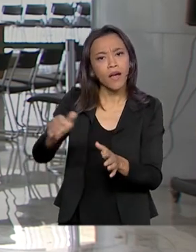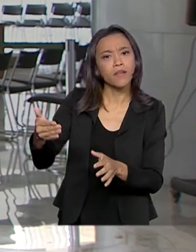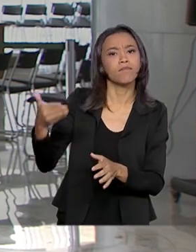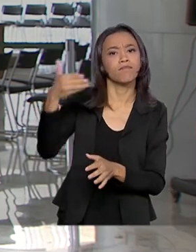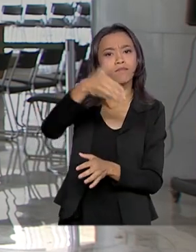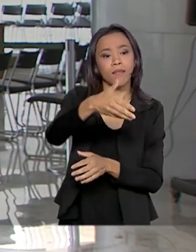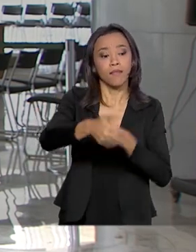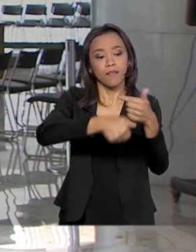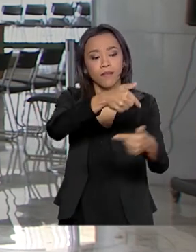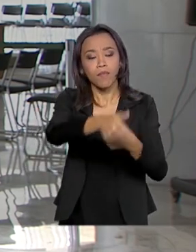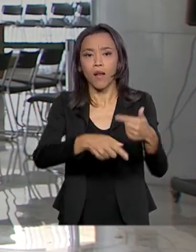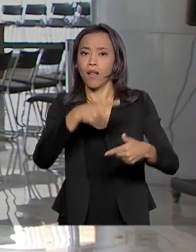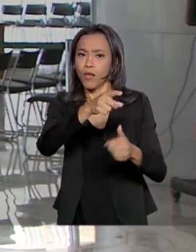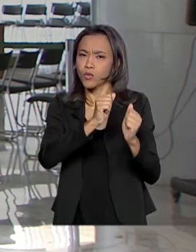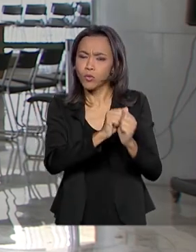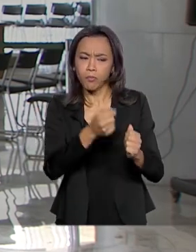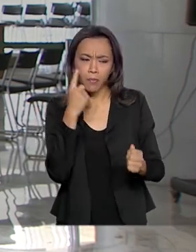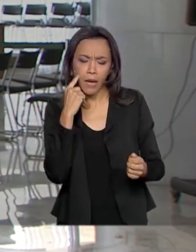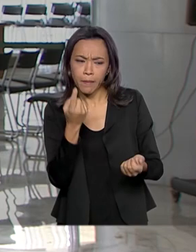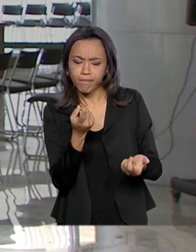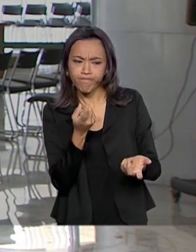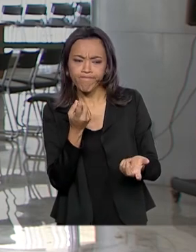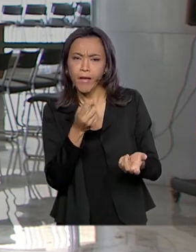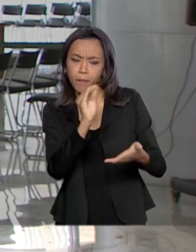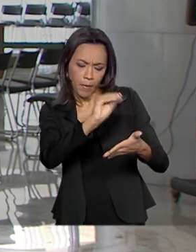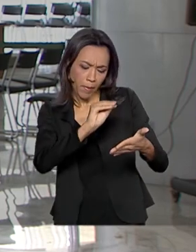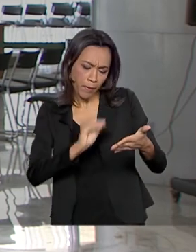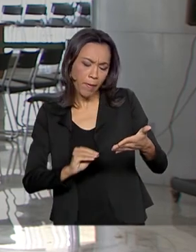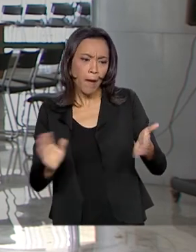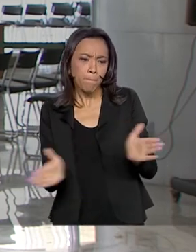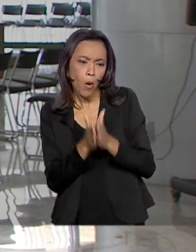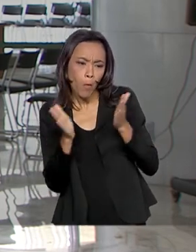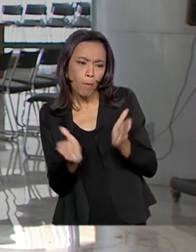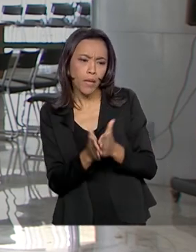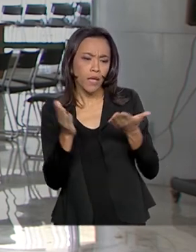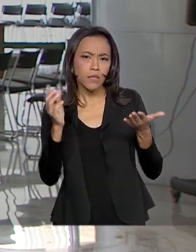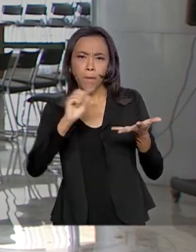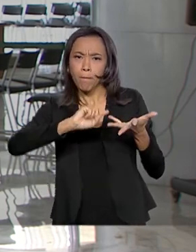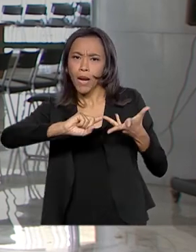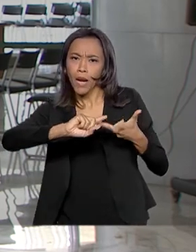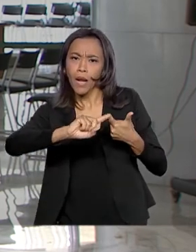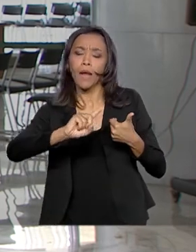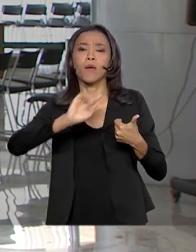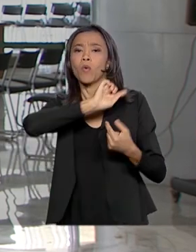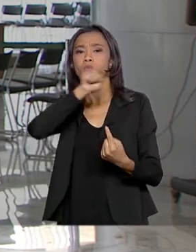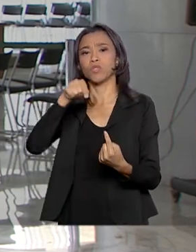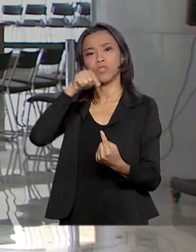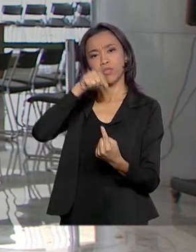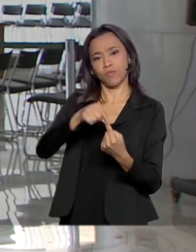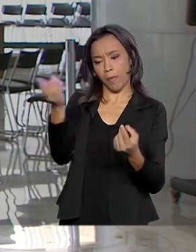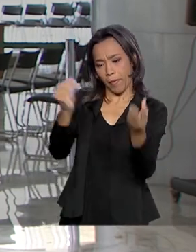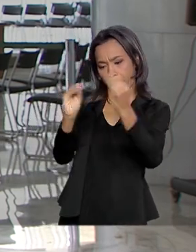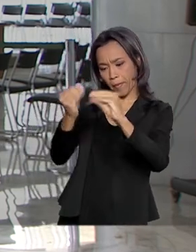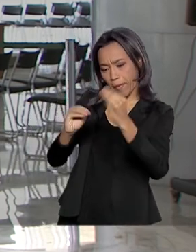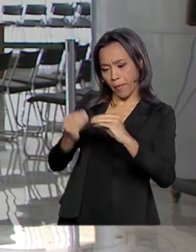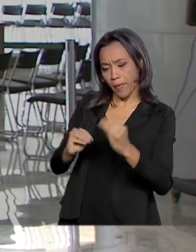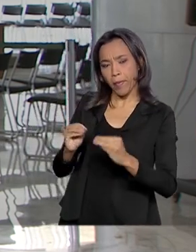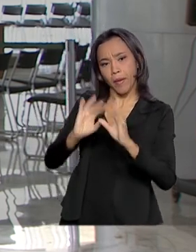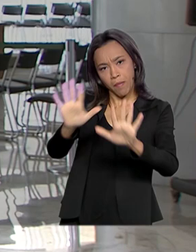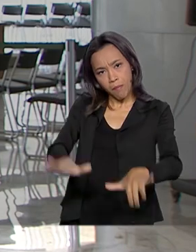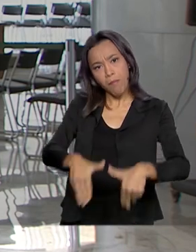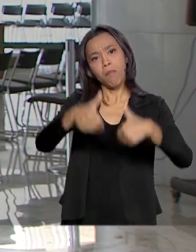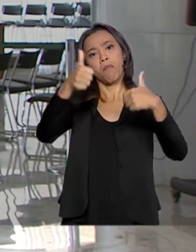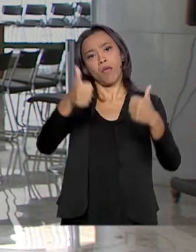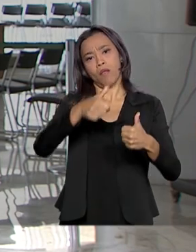identificar as principais carências da região e direcionar melhor as políticas públicas com o objetivo de melhorar o